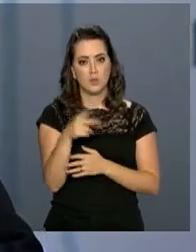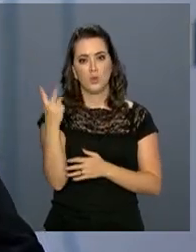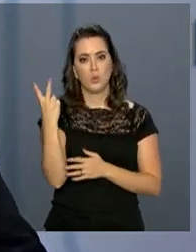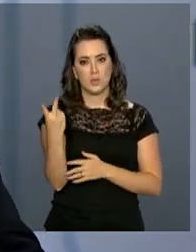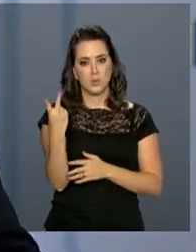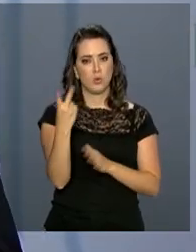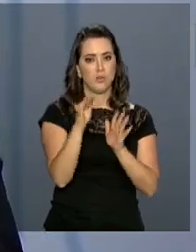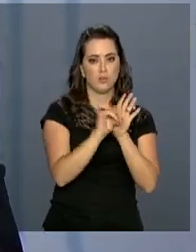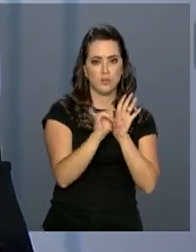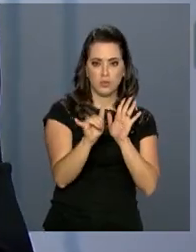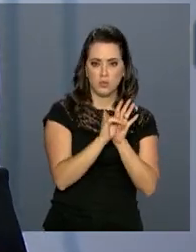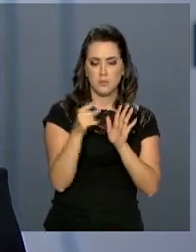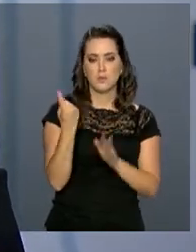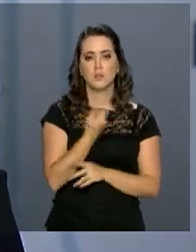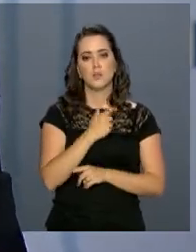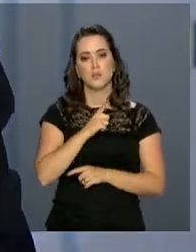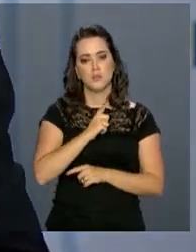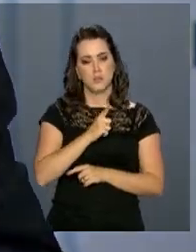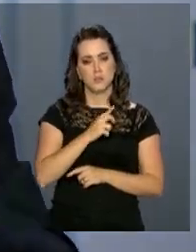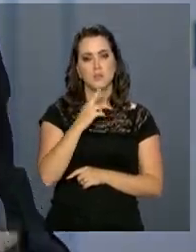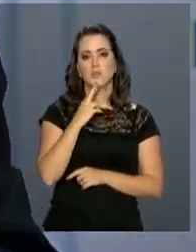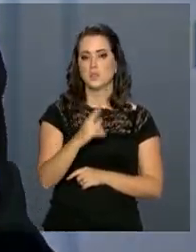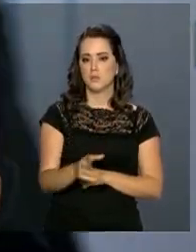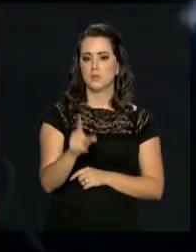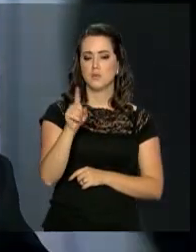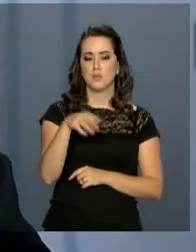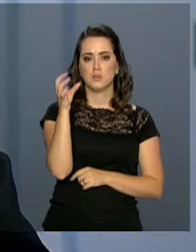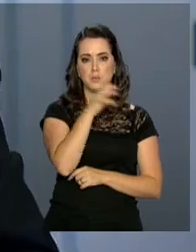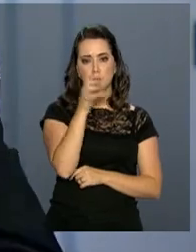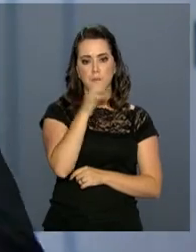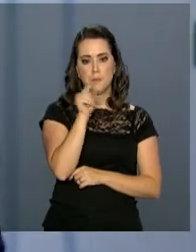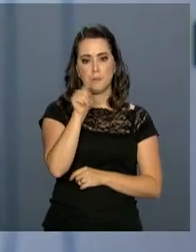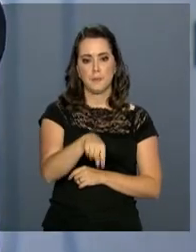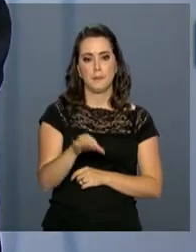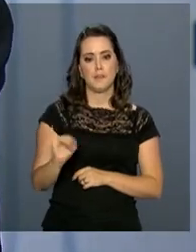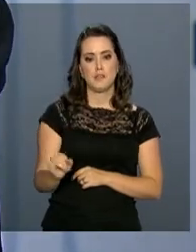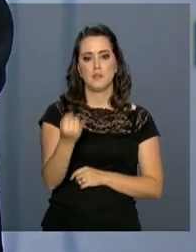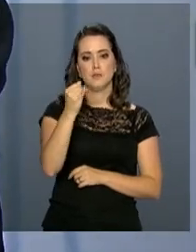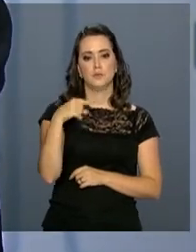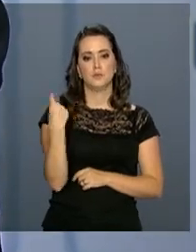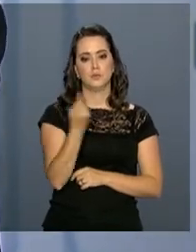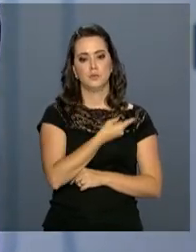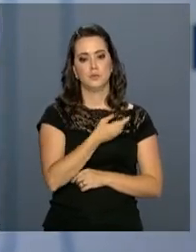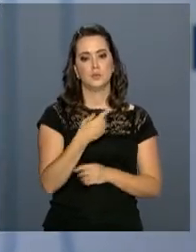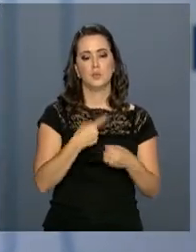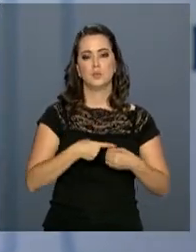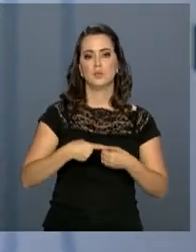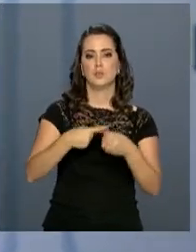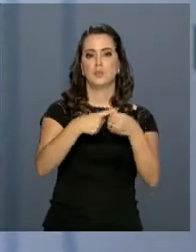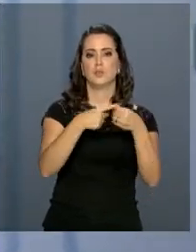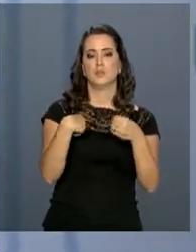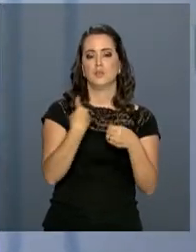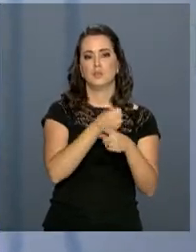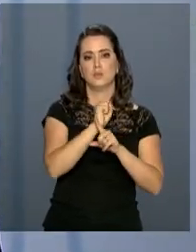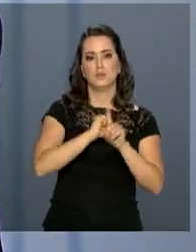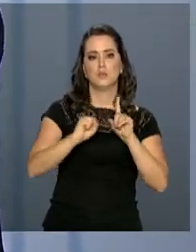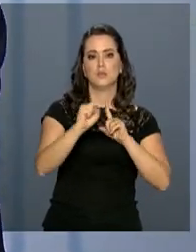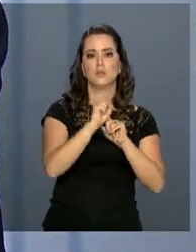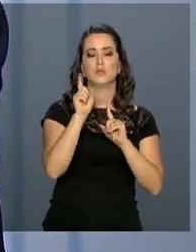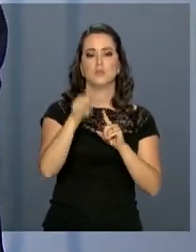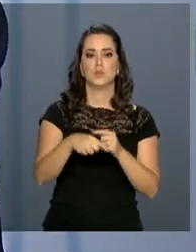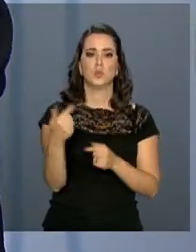duas medidas nós teremos aí uma grande oportunidade de os nossos municípios e a nossa sociedade